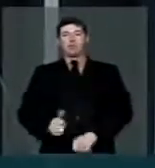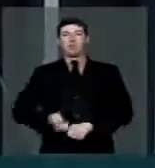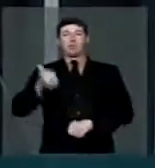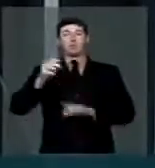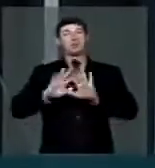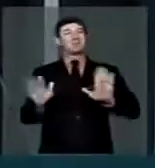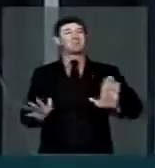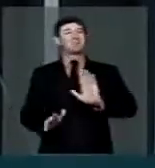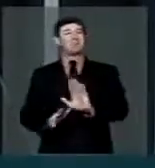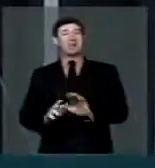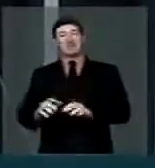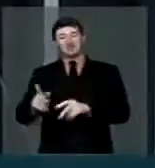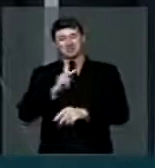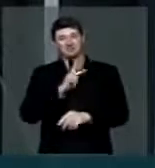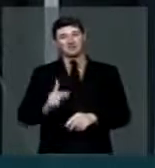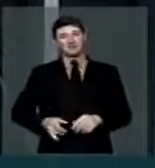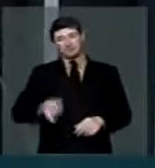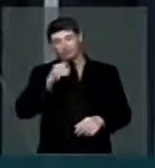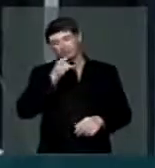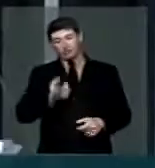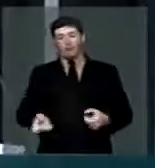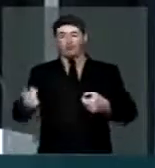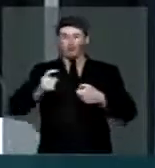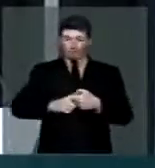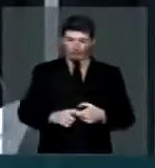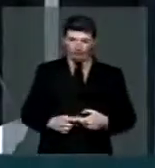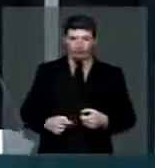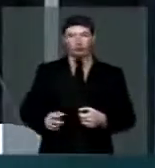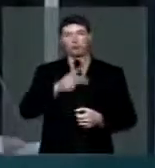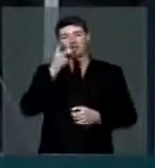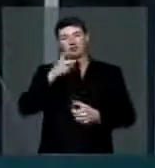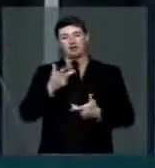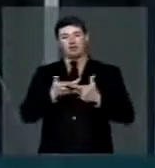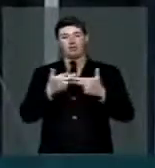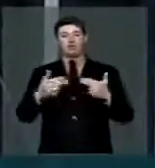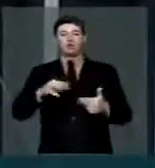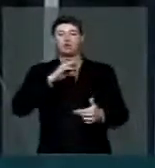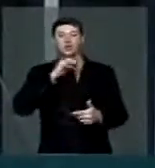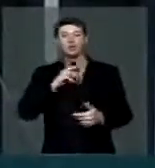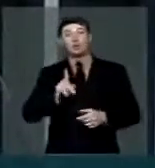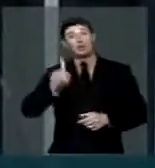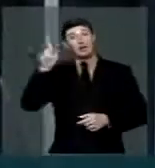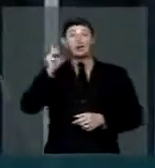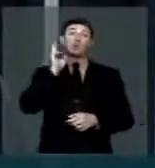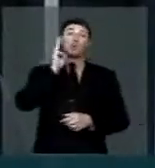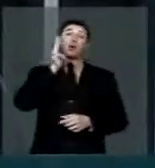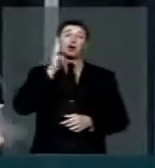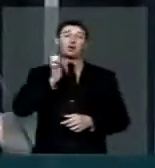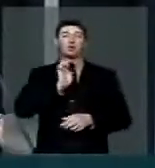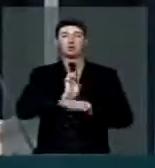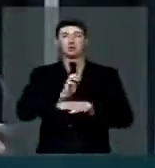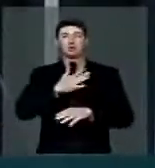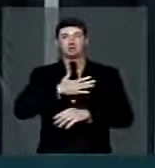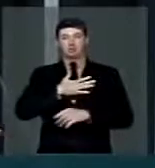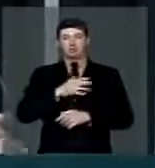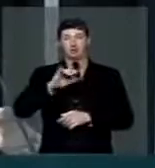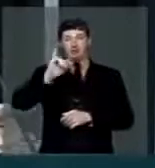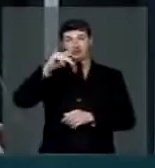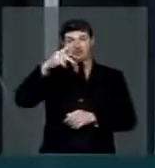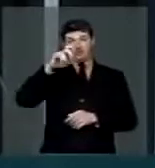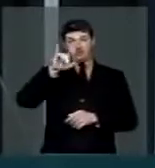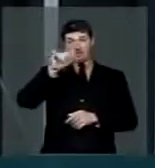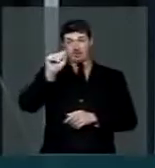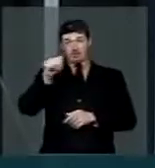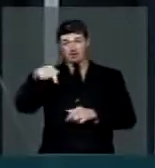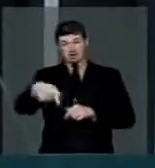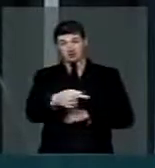Infelizmente, senhor presidente, eu volto e volto a falar de coisas ruins do Maranhão. O IPEA divulgou